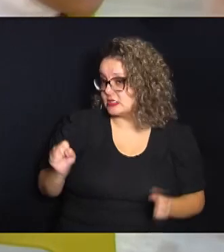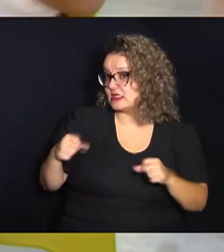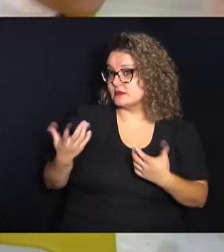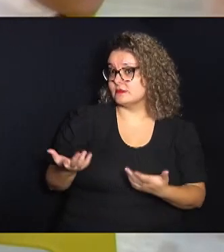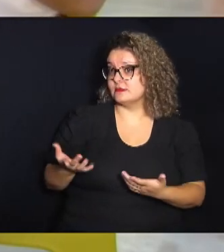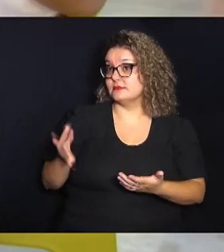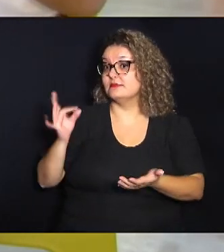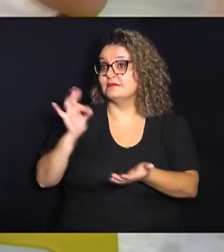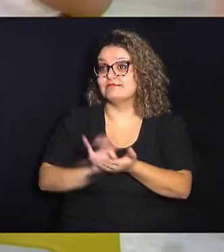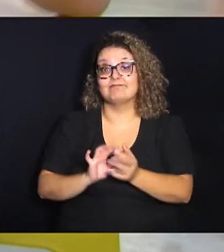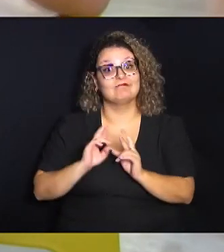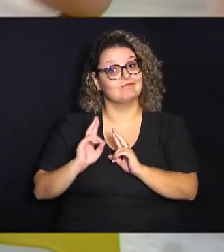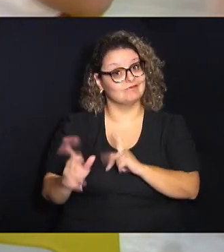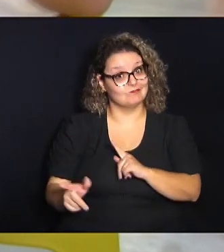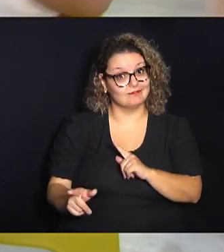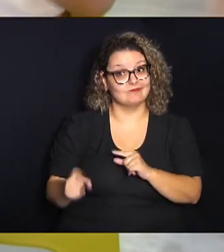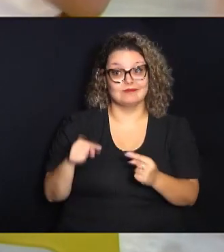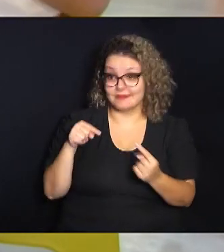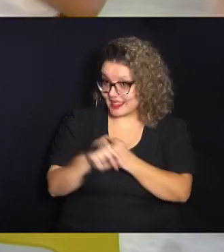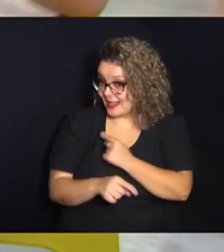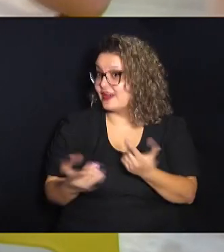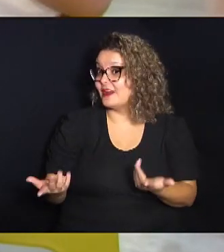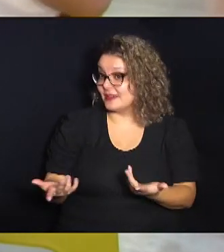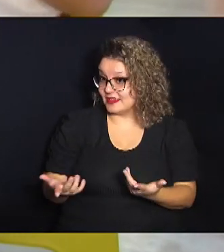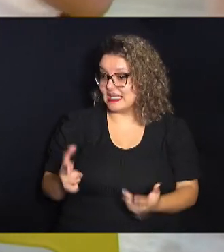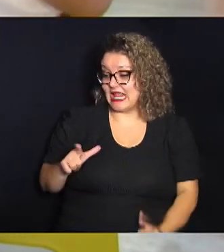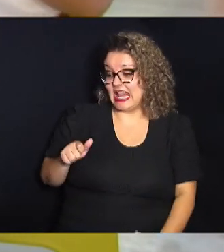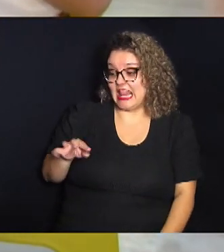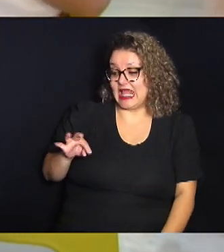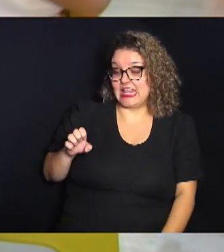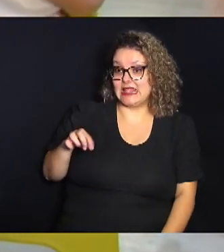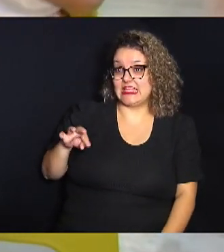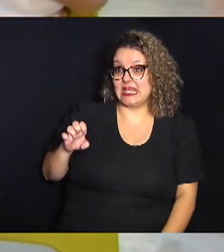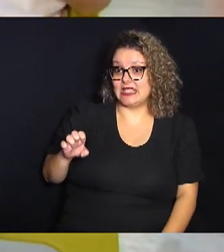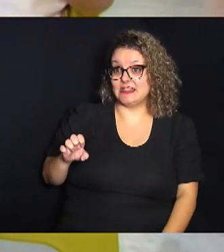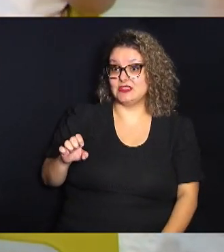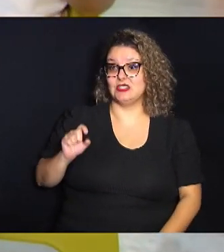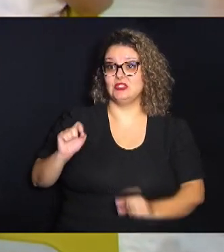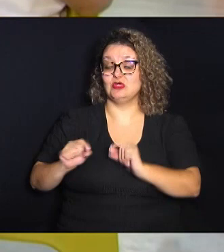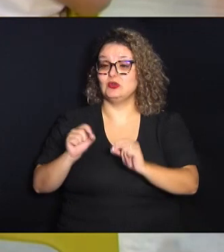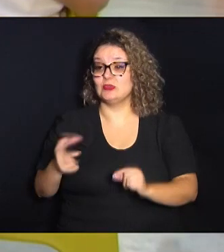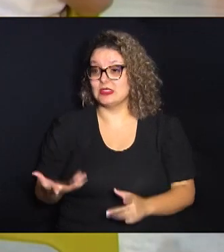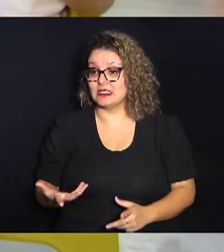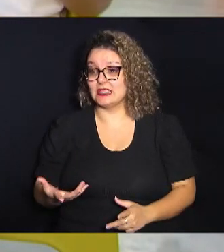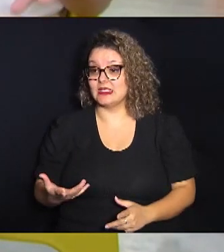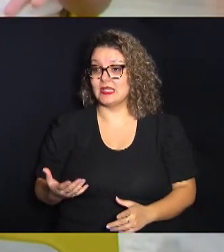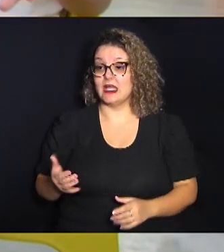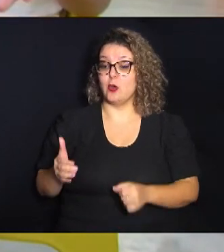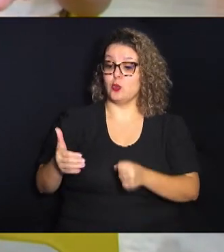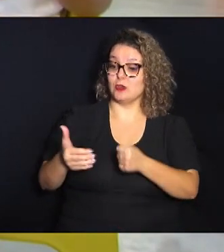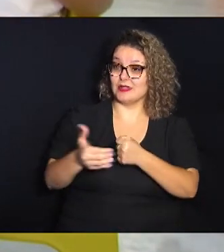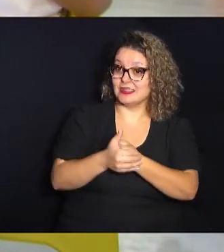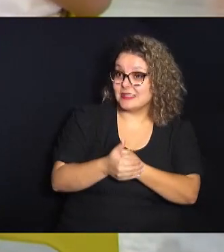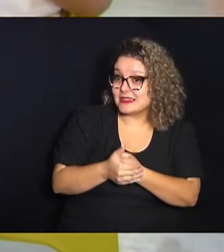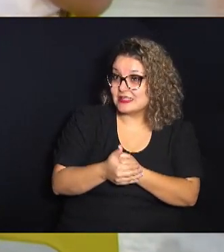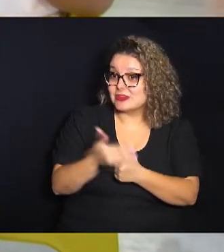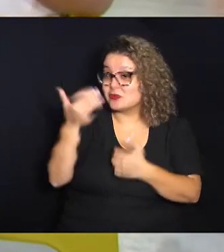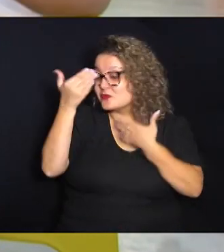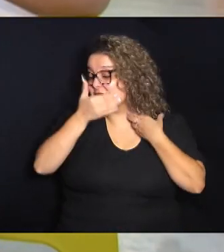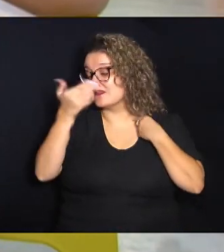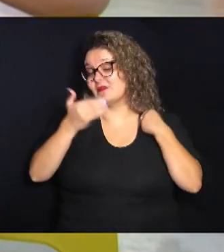verdade é o oposto é o contrário latente é sinônimo de aquilo que está oculto que está encoberto